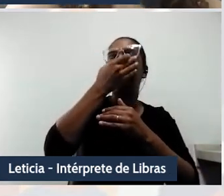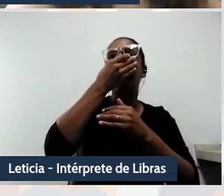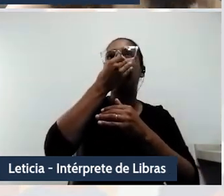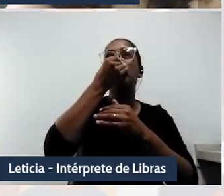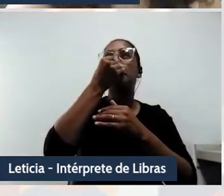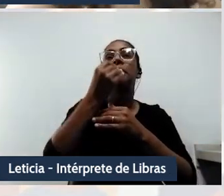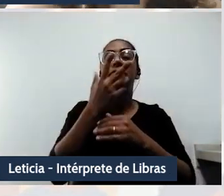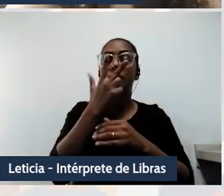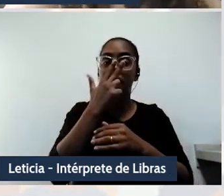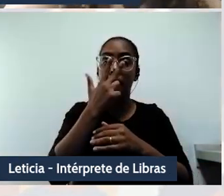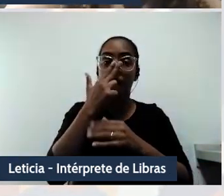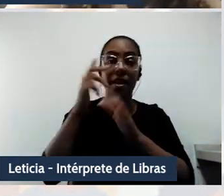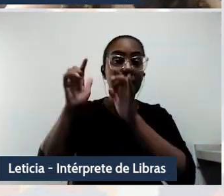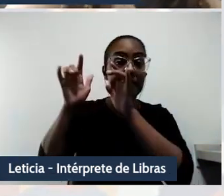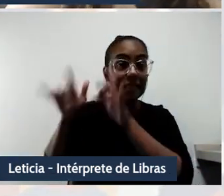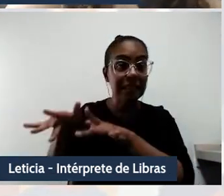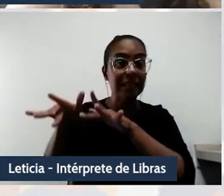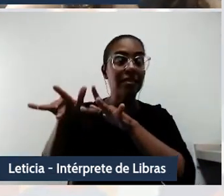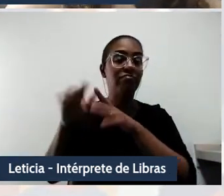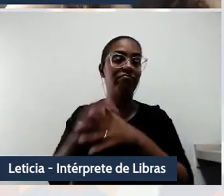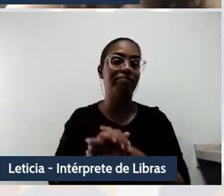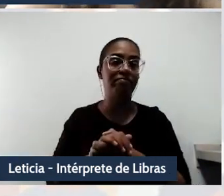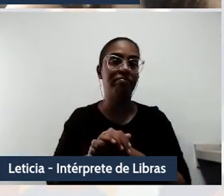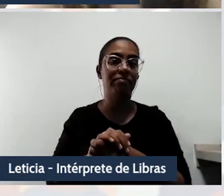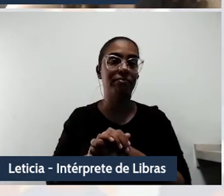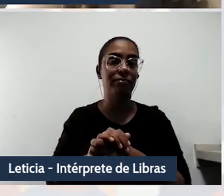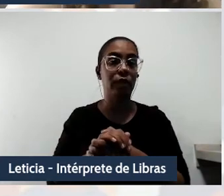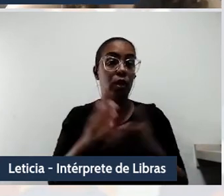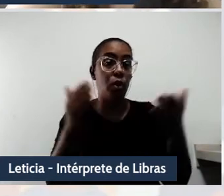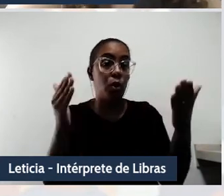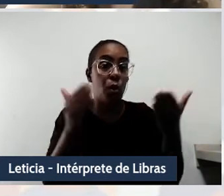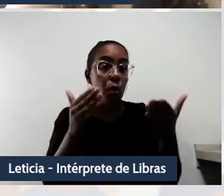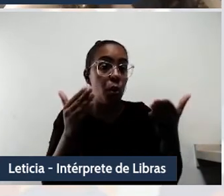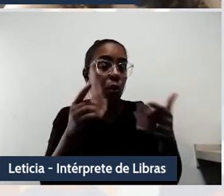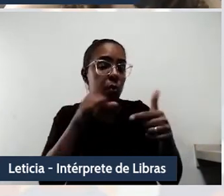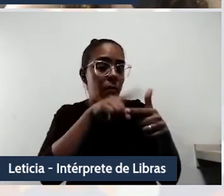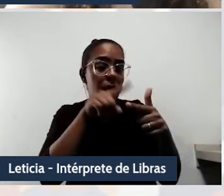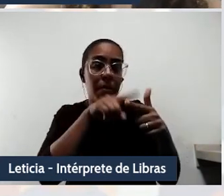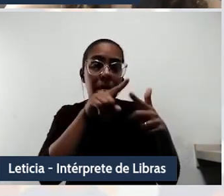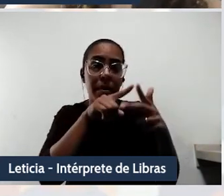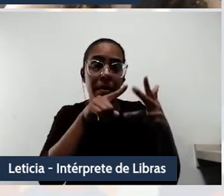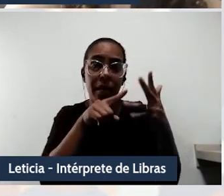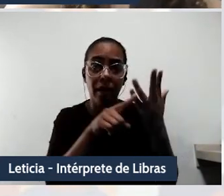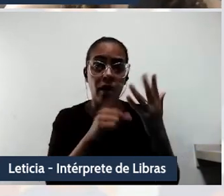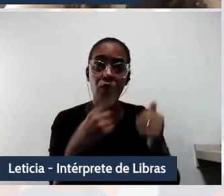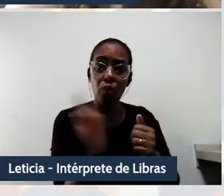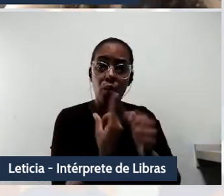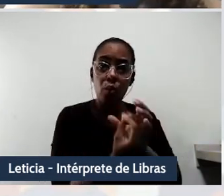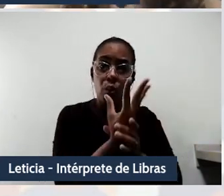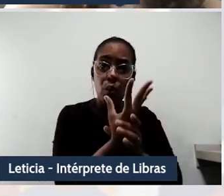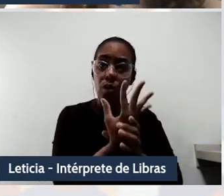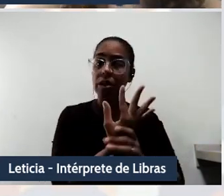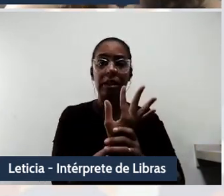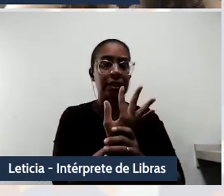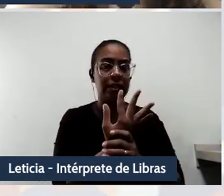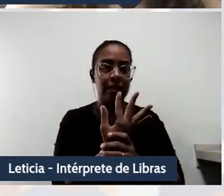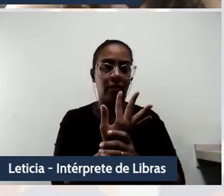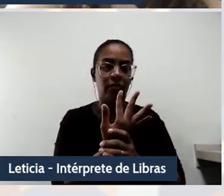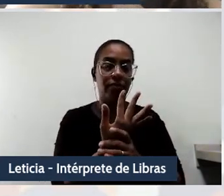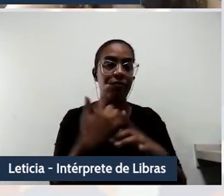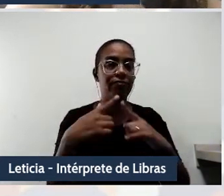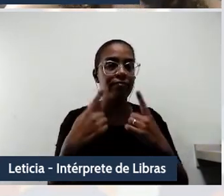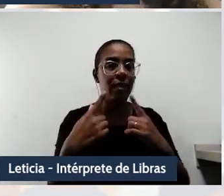de ontem e de hoje trazem para resolver os problemas que não criamos. As especialidades que vão se